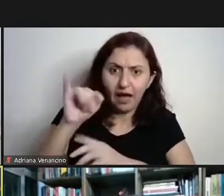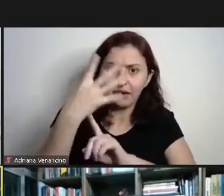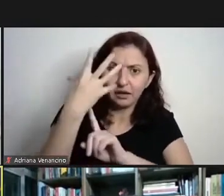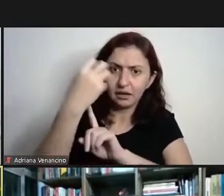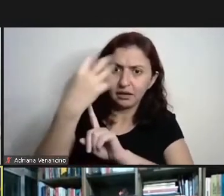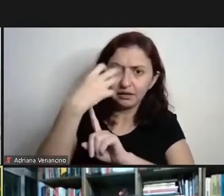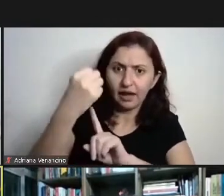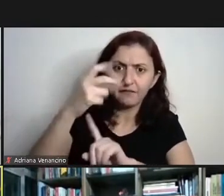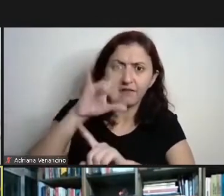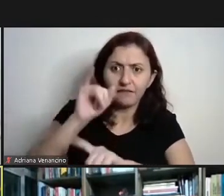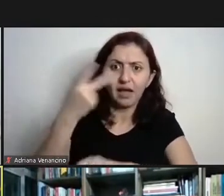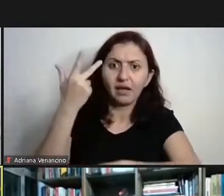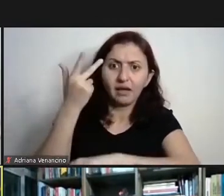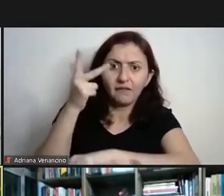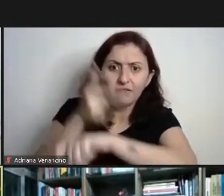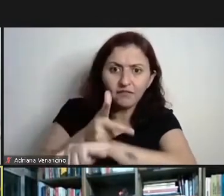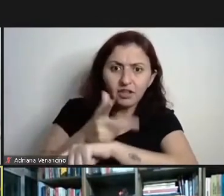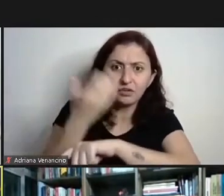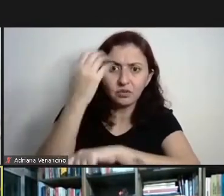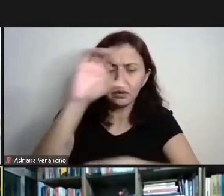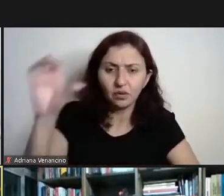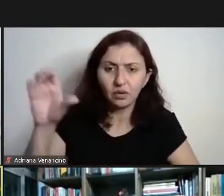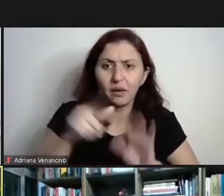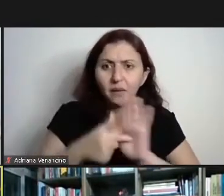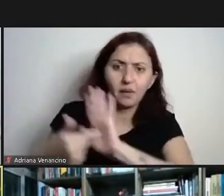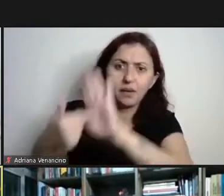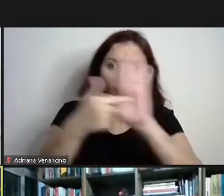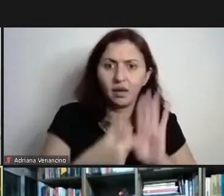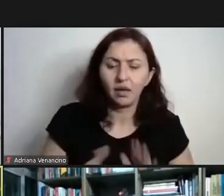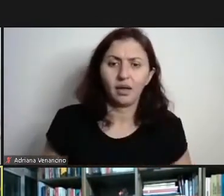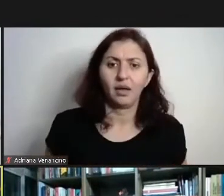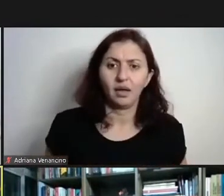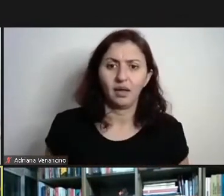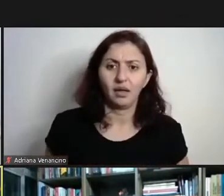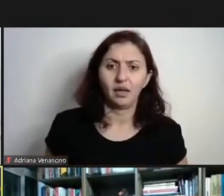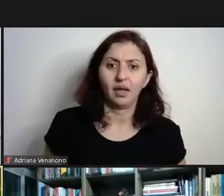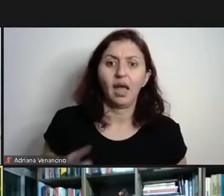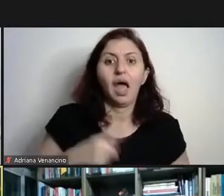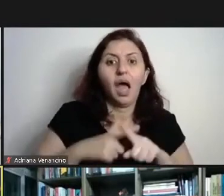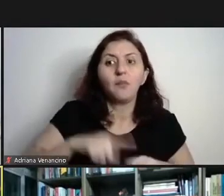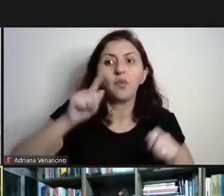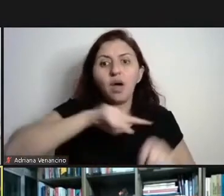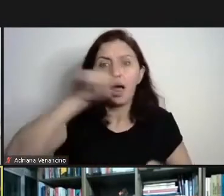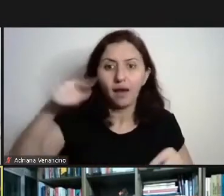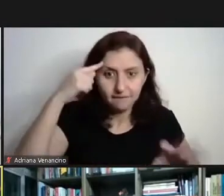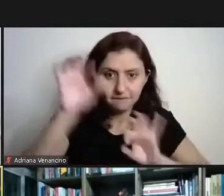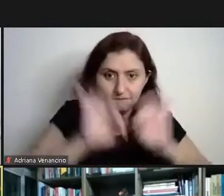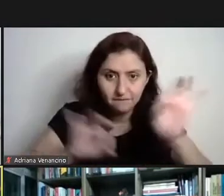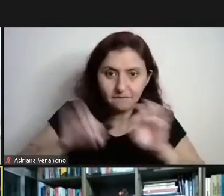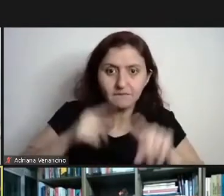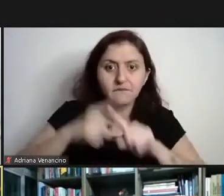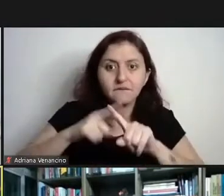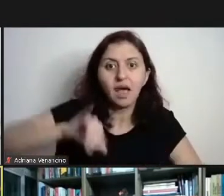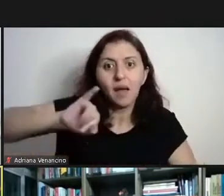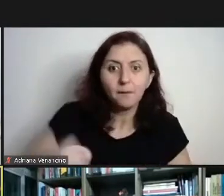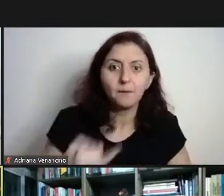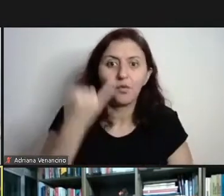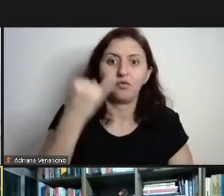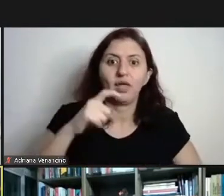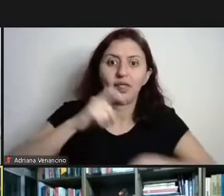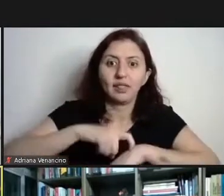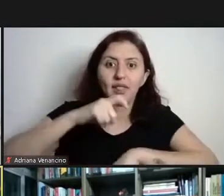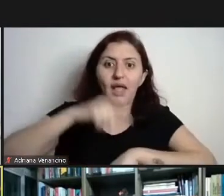foi sugestão minha, falei, não, porque a gente ganha mais tempo, porque depois a gente pode debater o conteúdo,